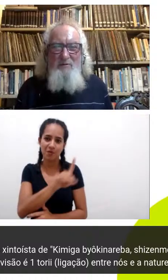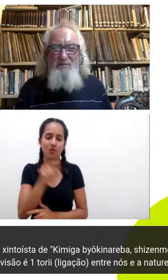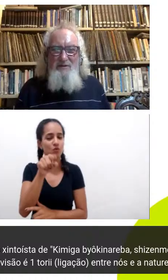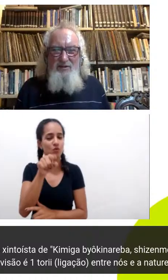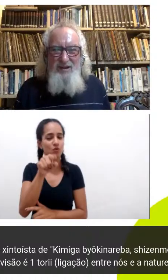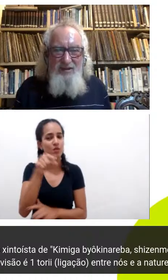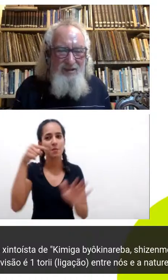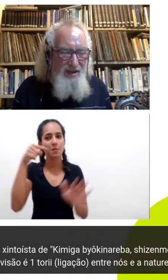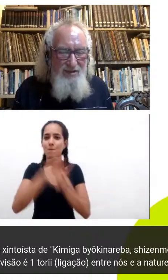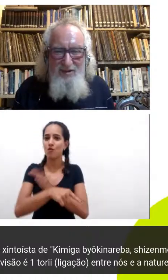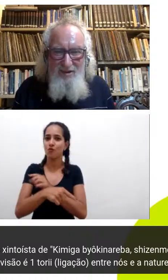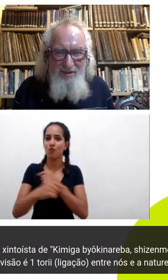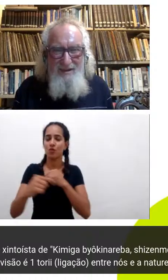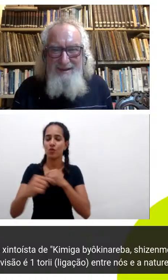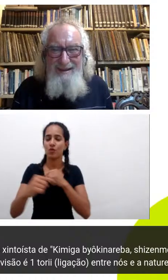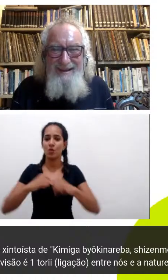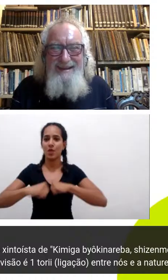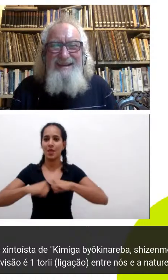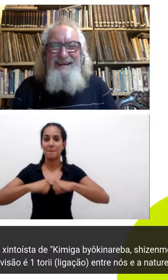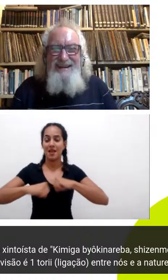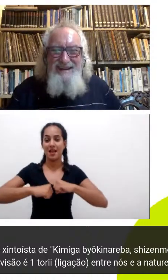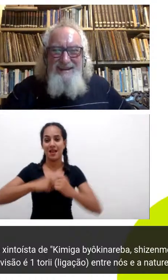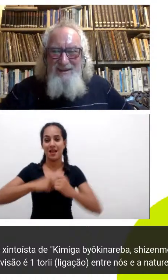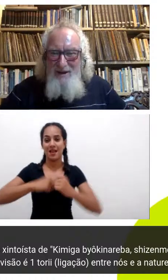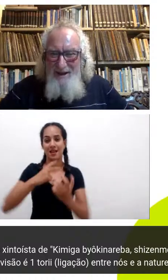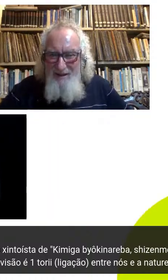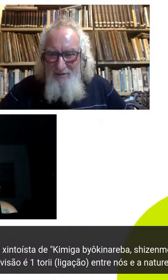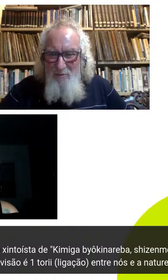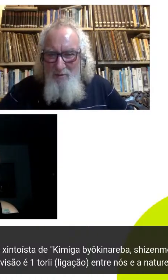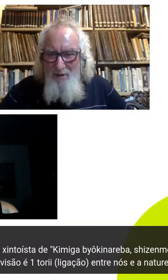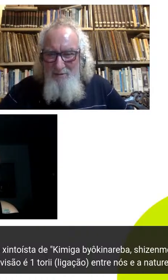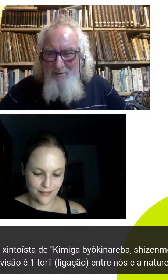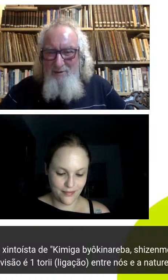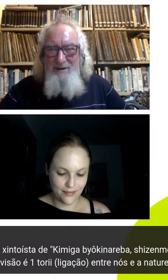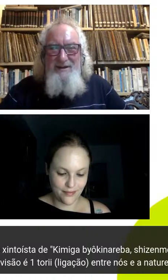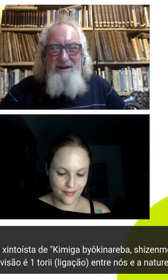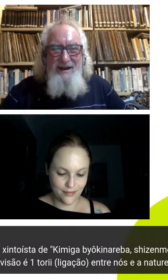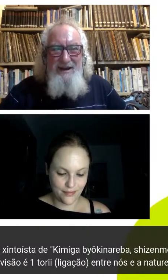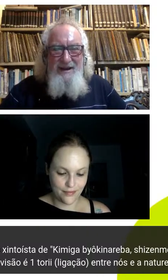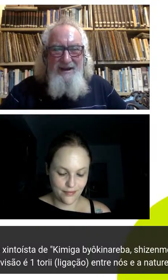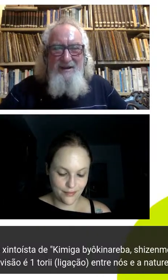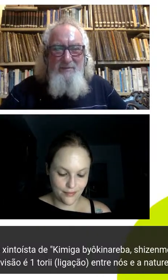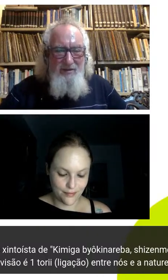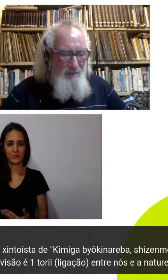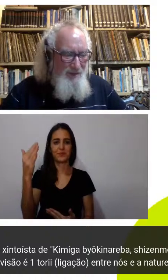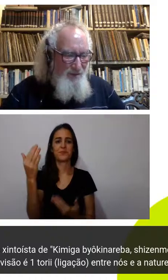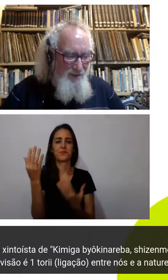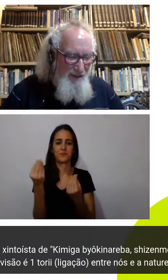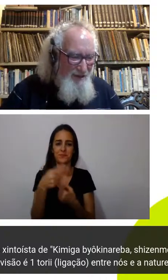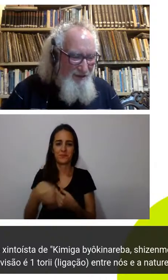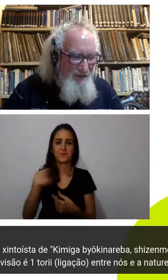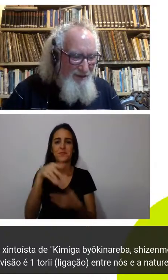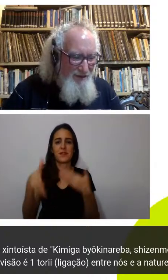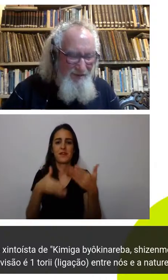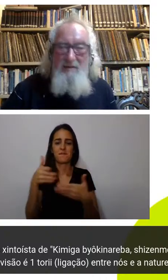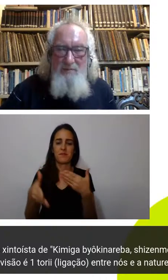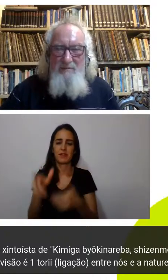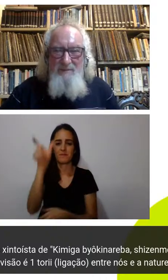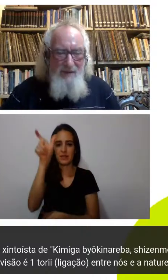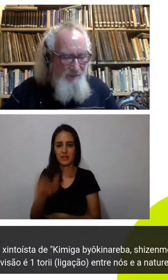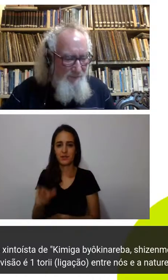fiel cine-ciencista e eu agradeço muito a participação dele